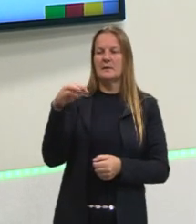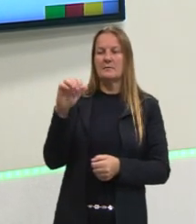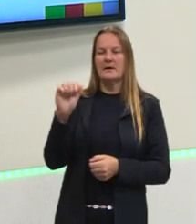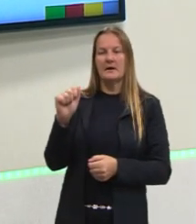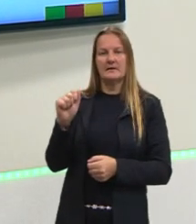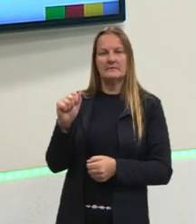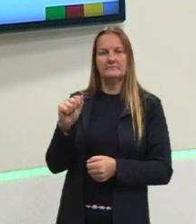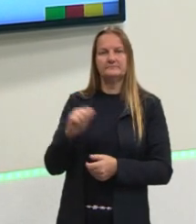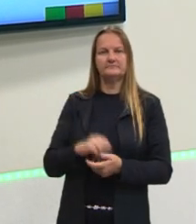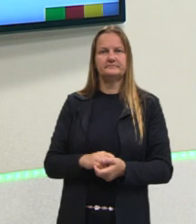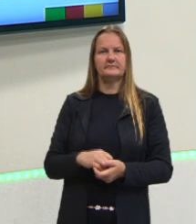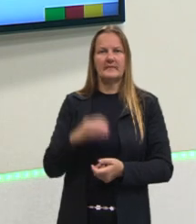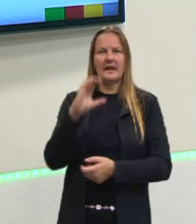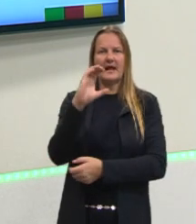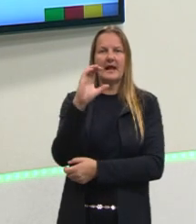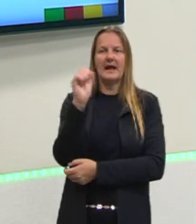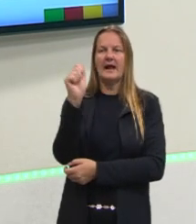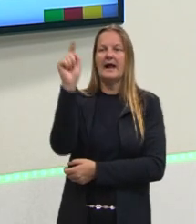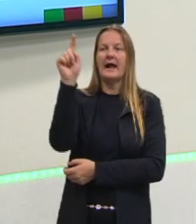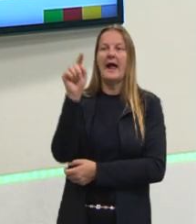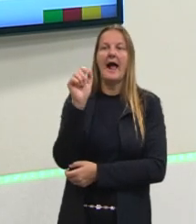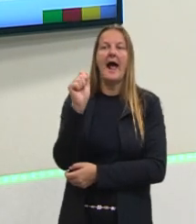língua espanhola vai ser cama.